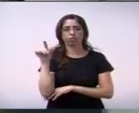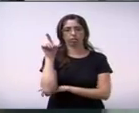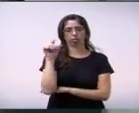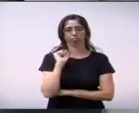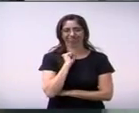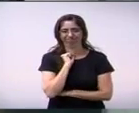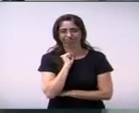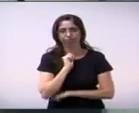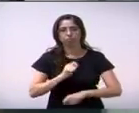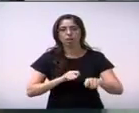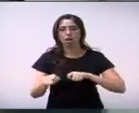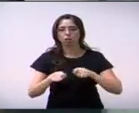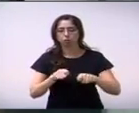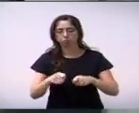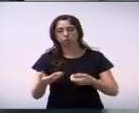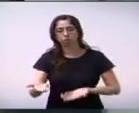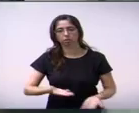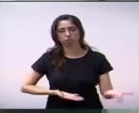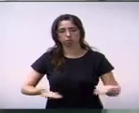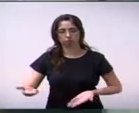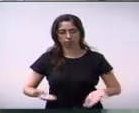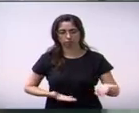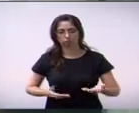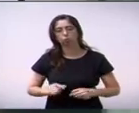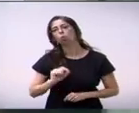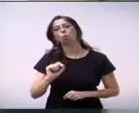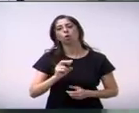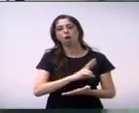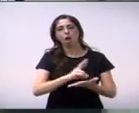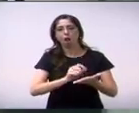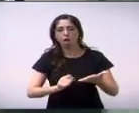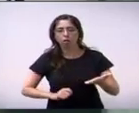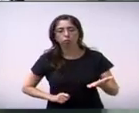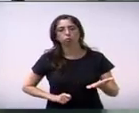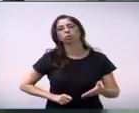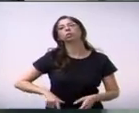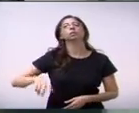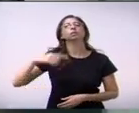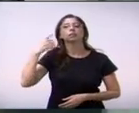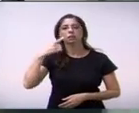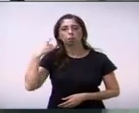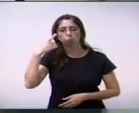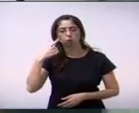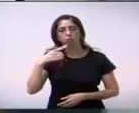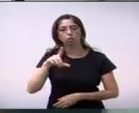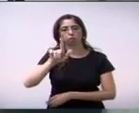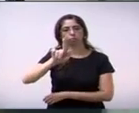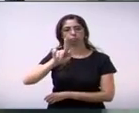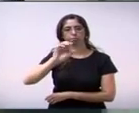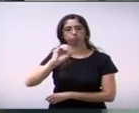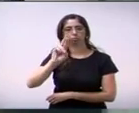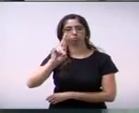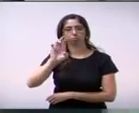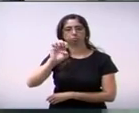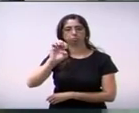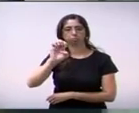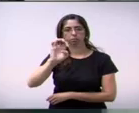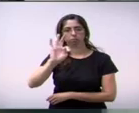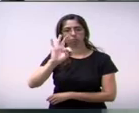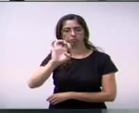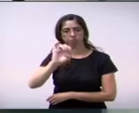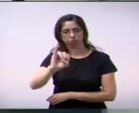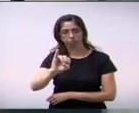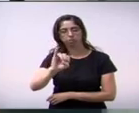de administração e serviços sob a relatoria de deputada Goretti Pereira, onde ela expõe de maneira bastante